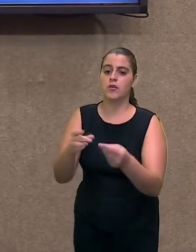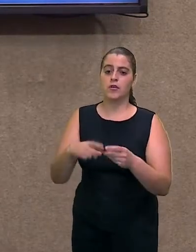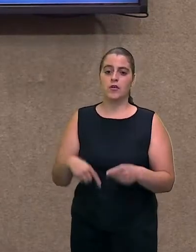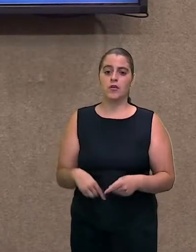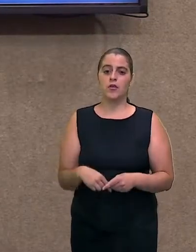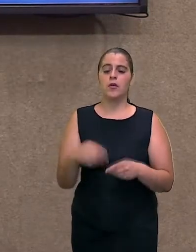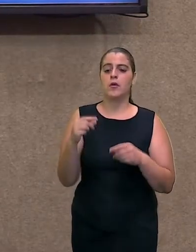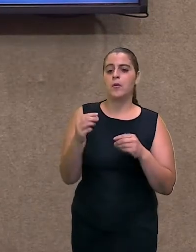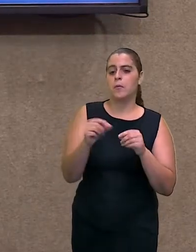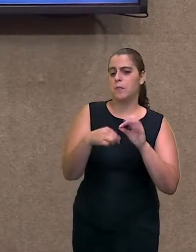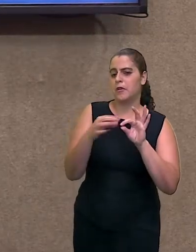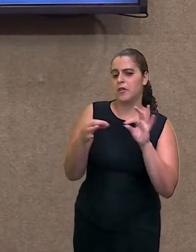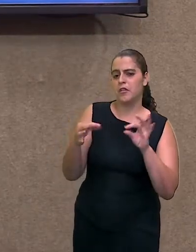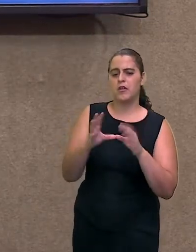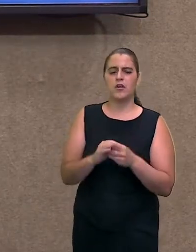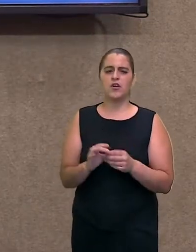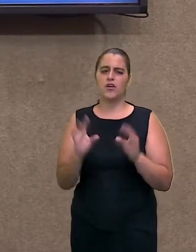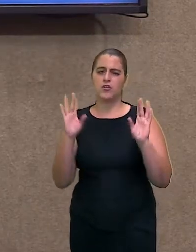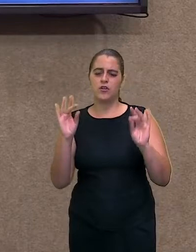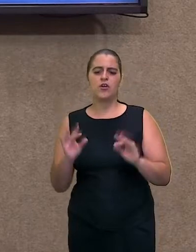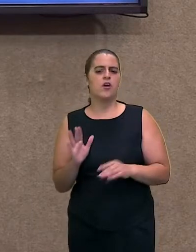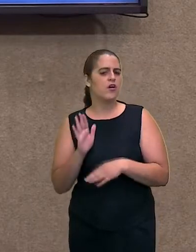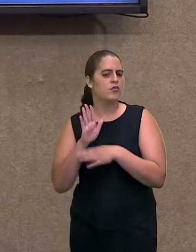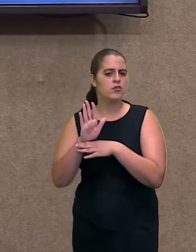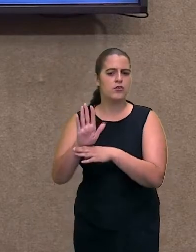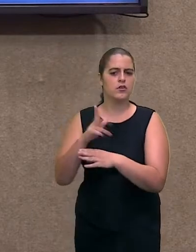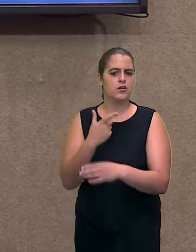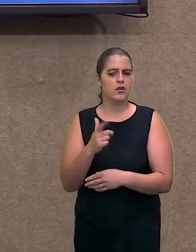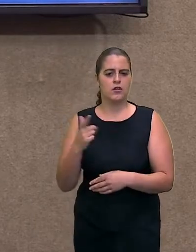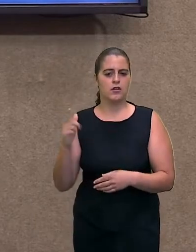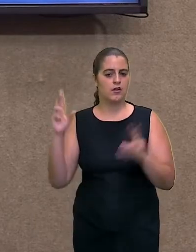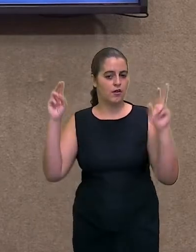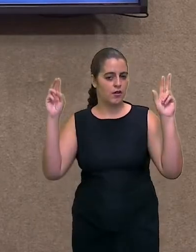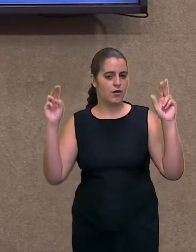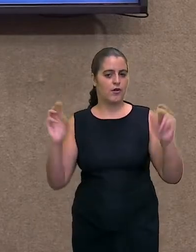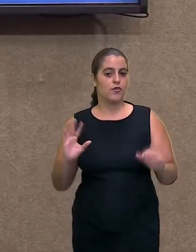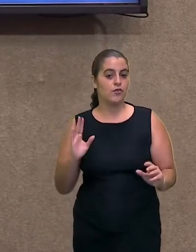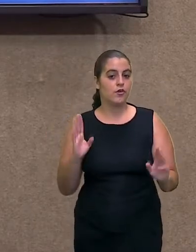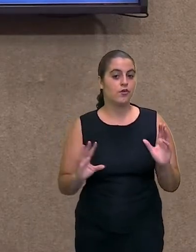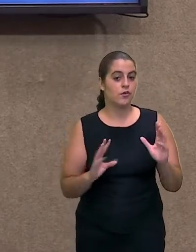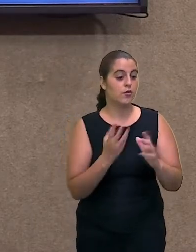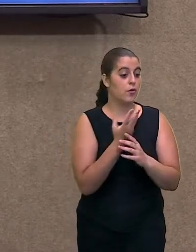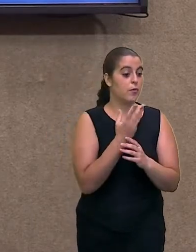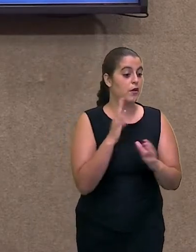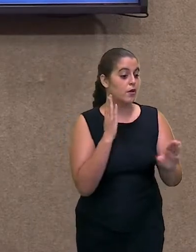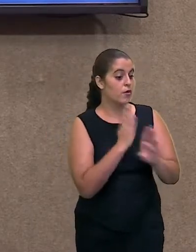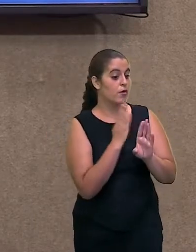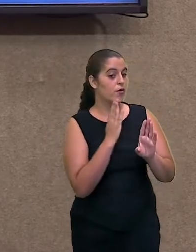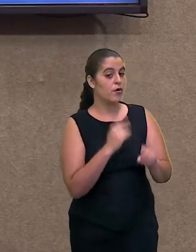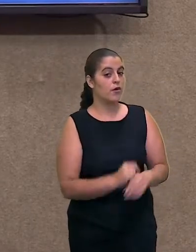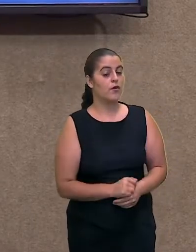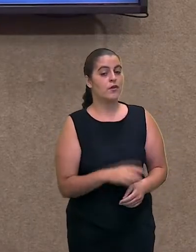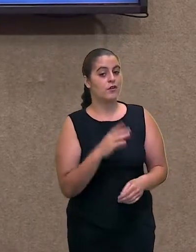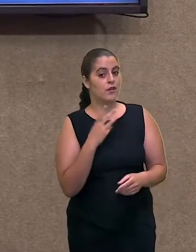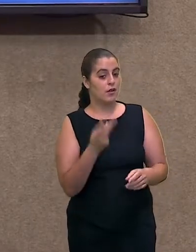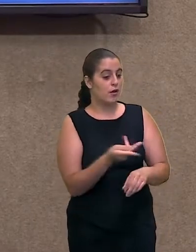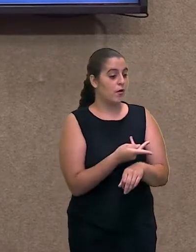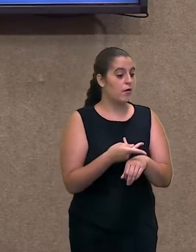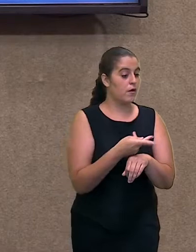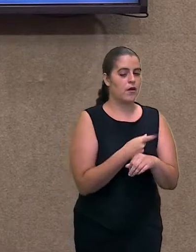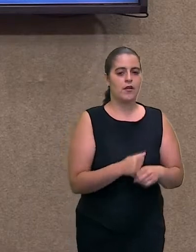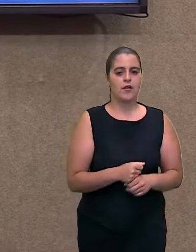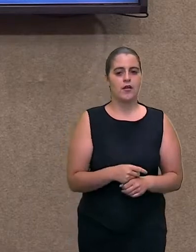não vieram pra cá só no intuito de descobrir a terra. A terra já estava aqui, eles não descobriram nada, não.